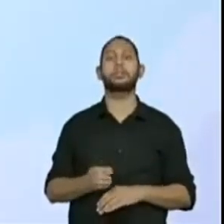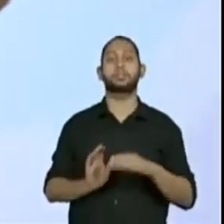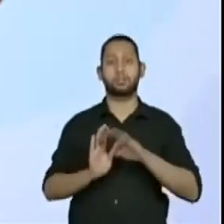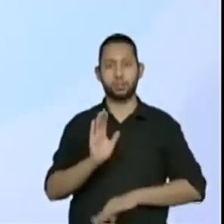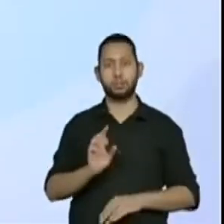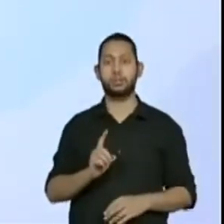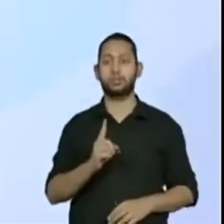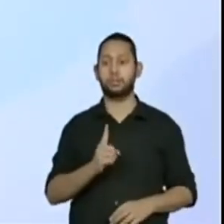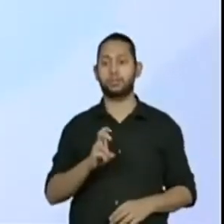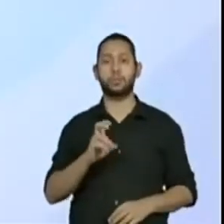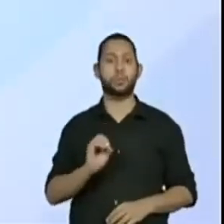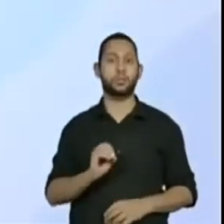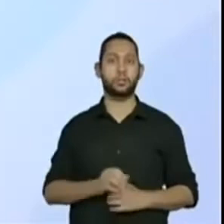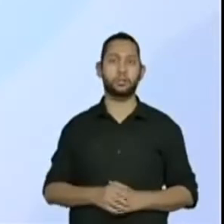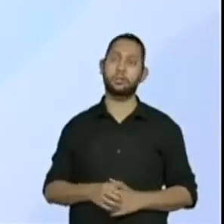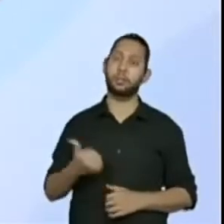aqui.